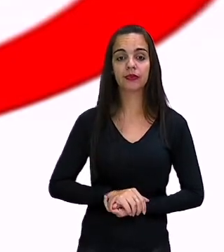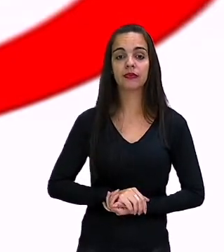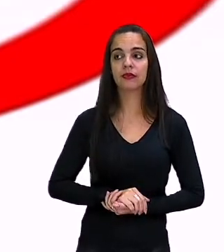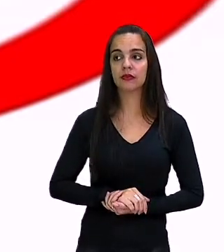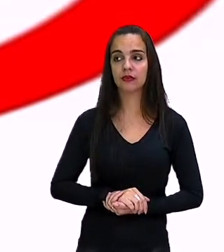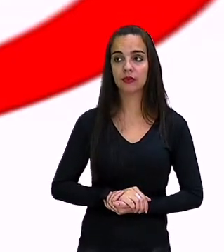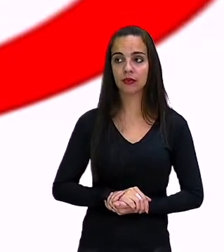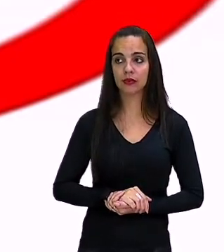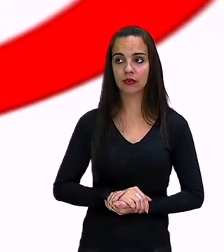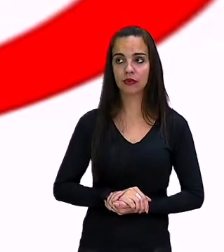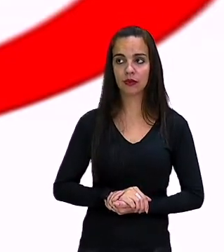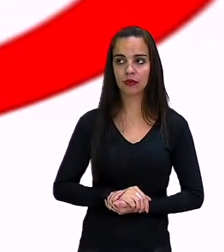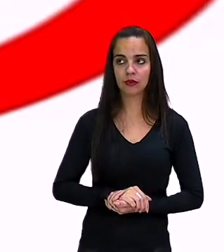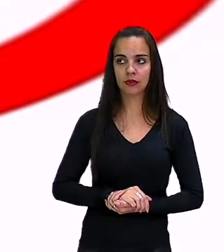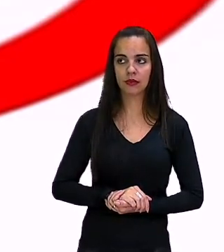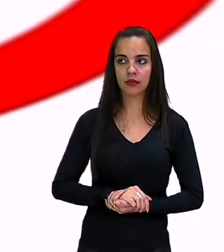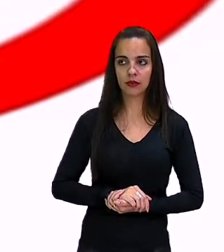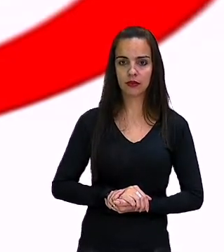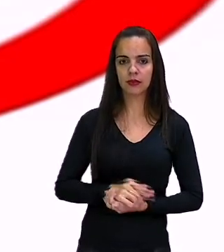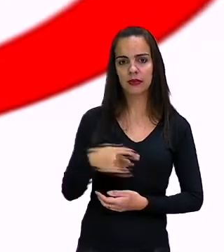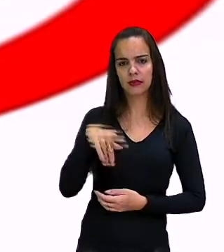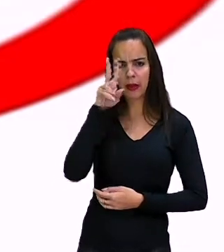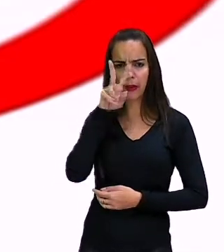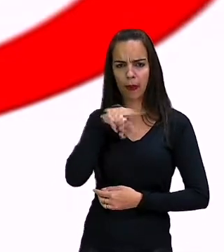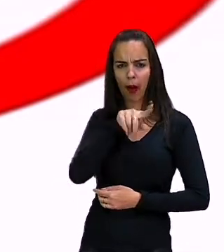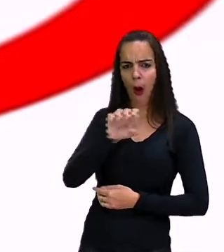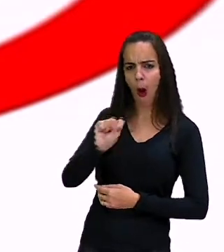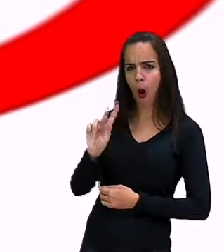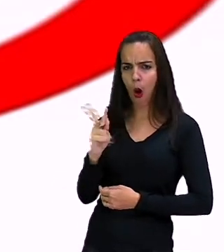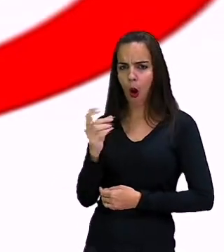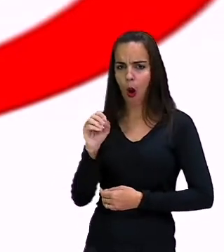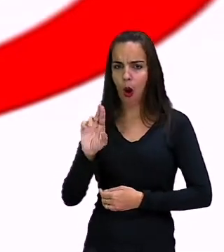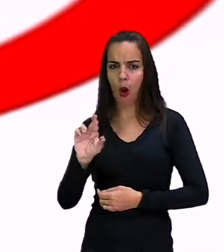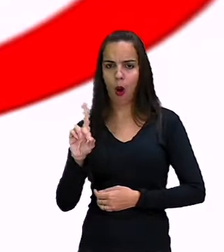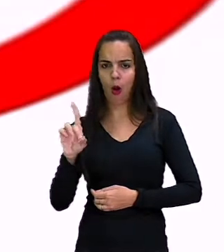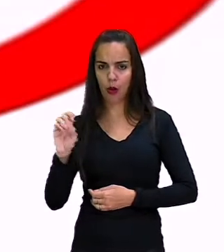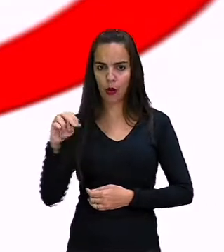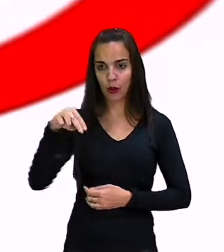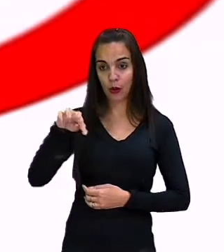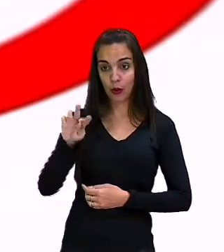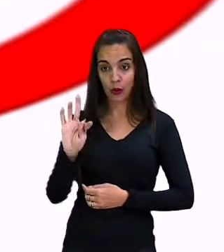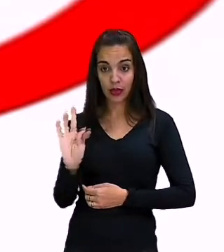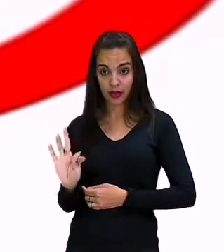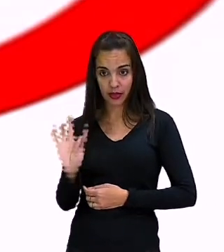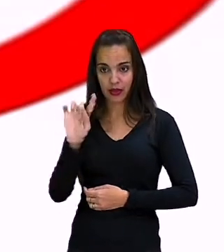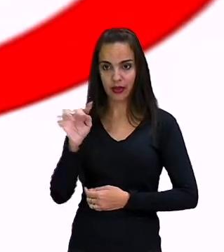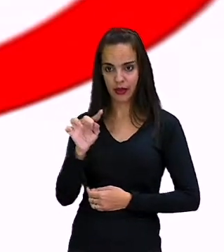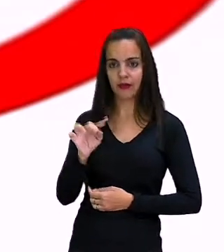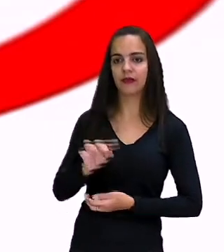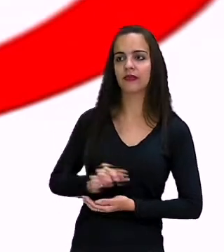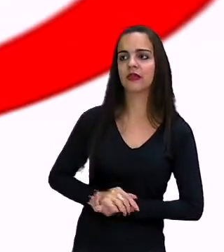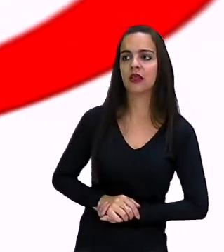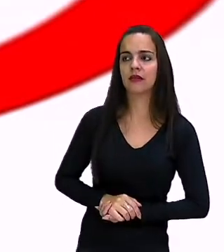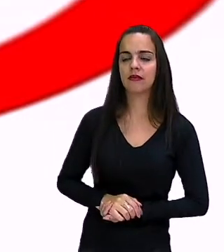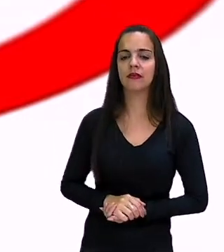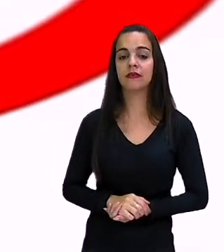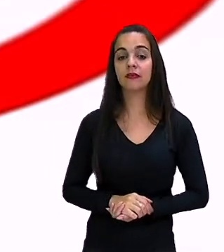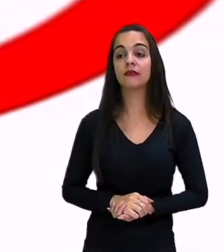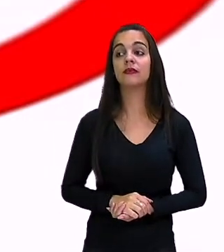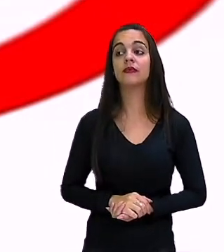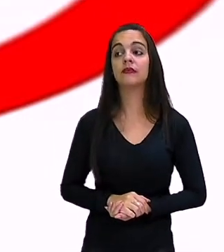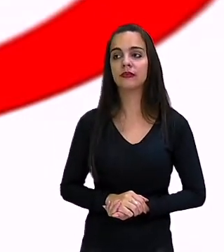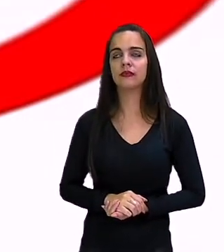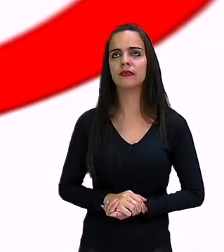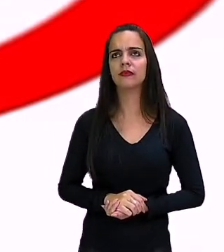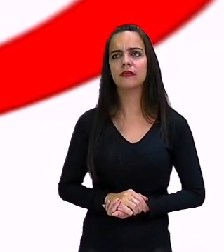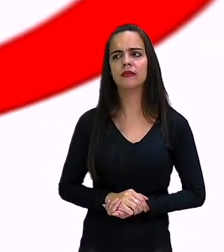ajuntou, should com not. Parents shouldn't choose their child's